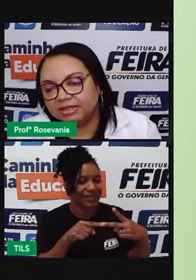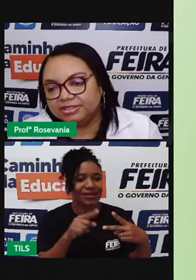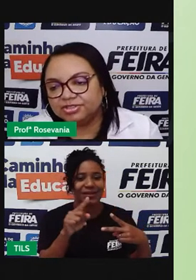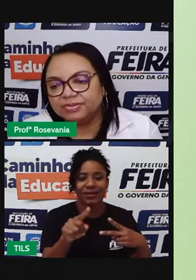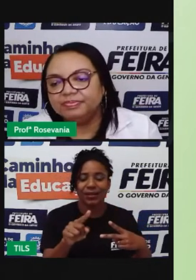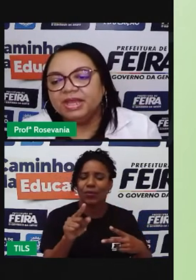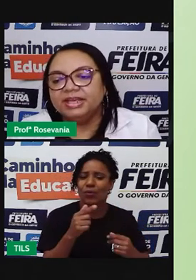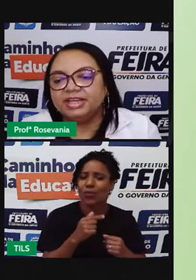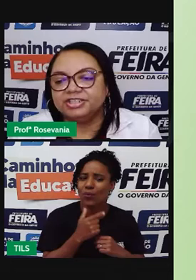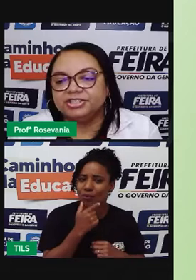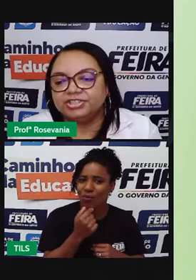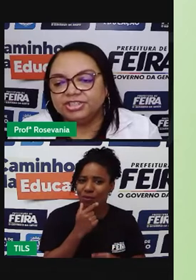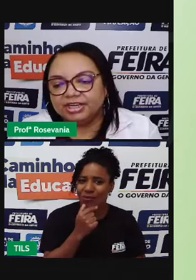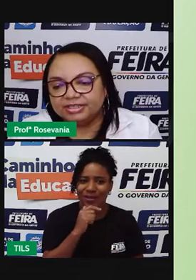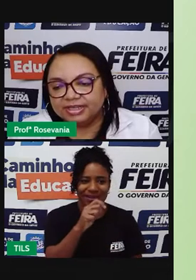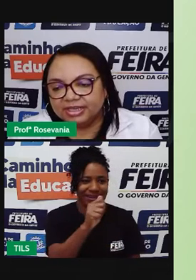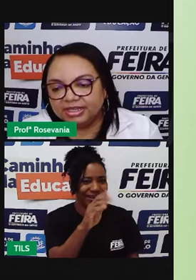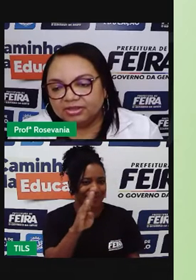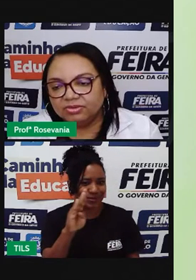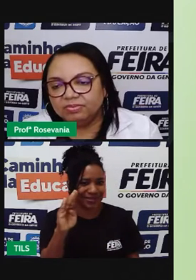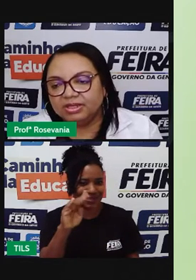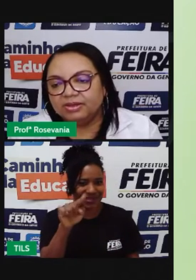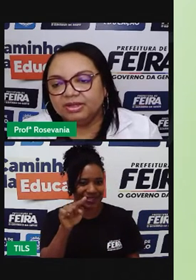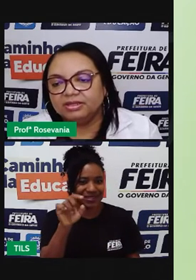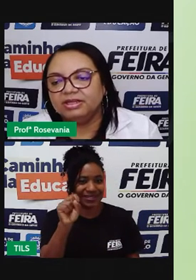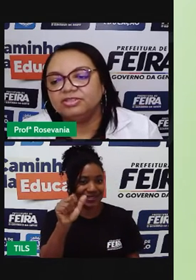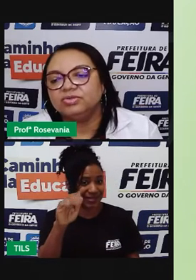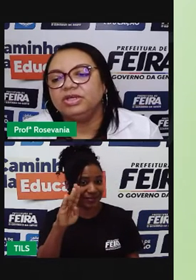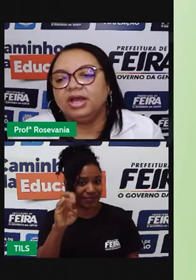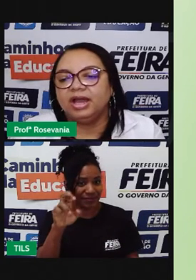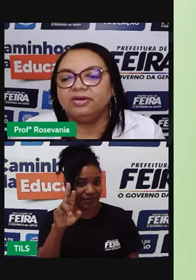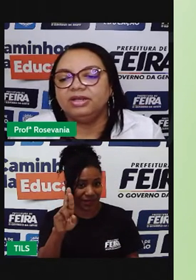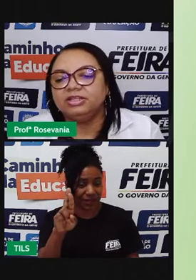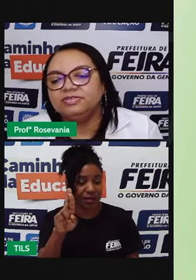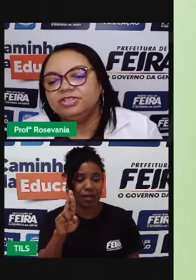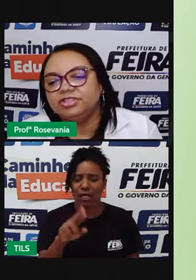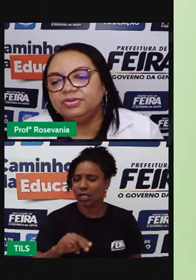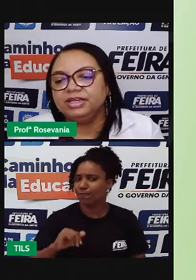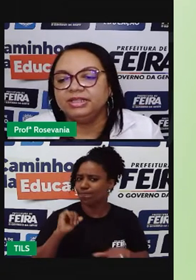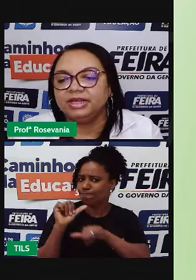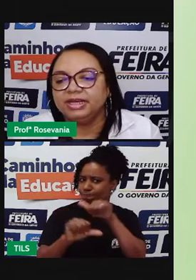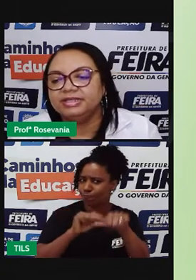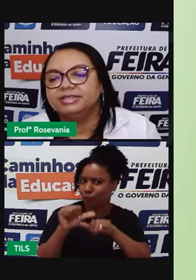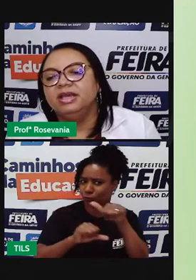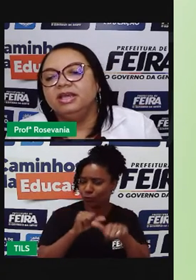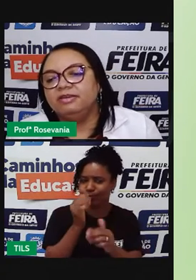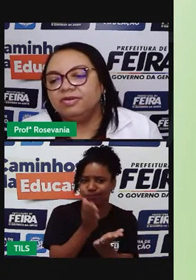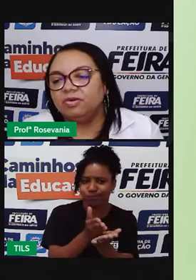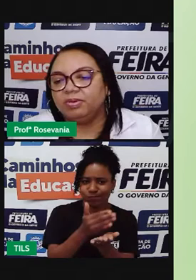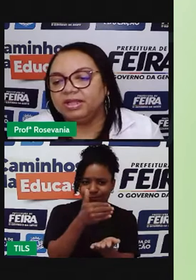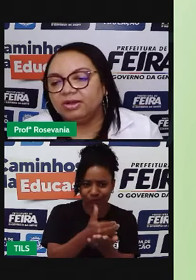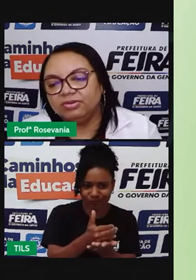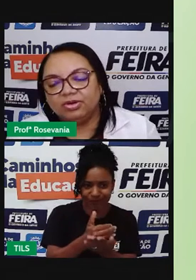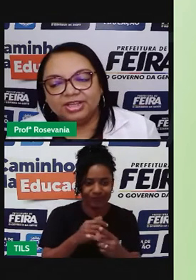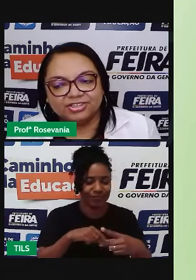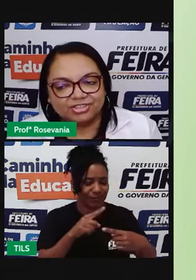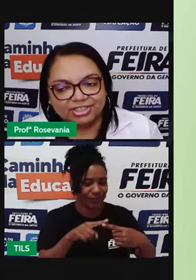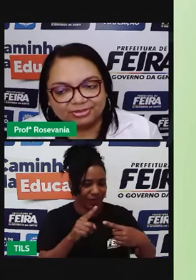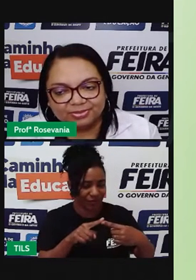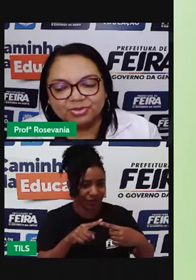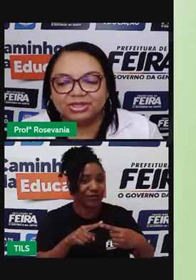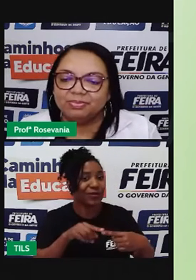Planalto Atlântico, que a gente tinha antes aqui, né, todo o Planalto Atlântico, e agora ele dividiu em três. E ficou o Planalto